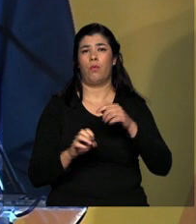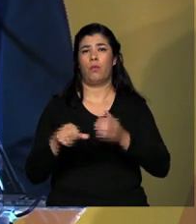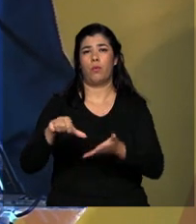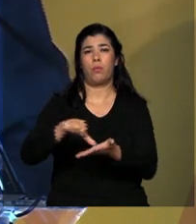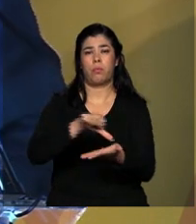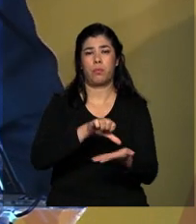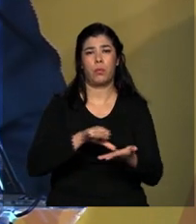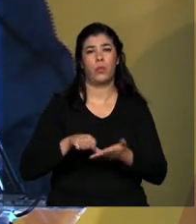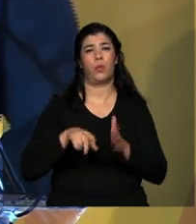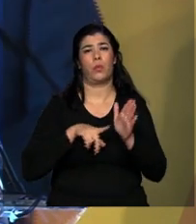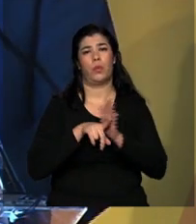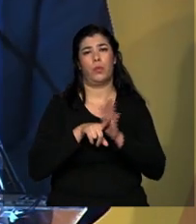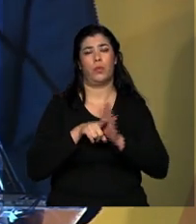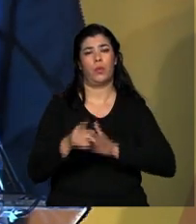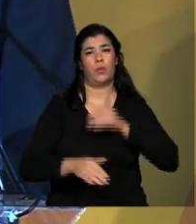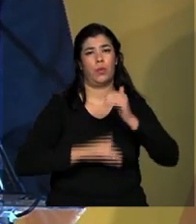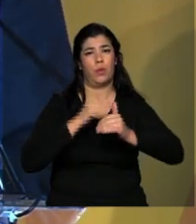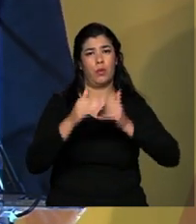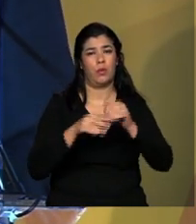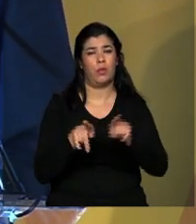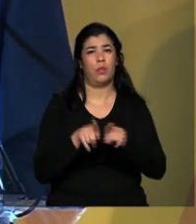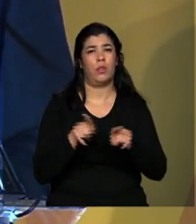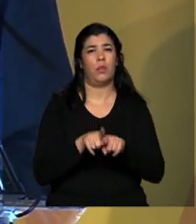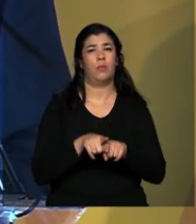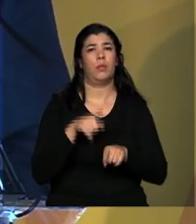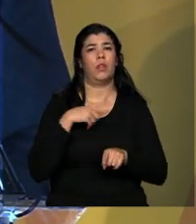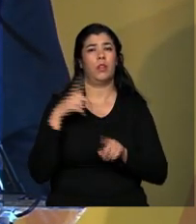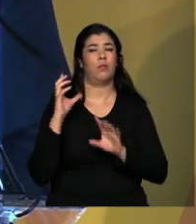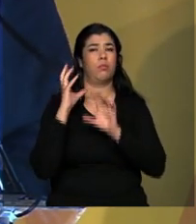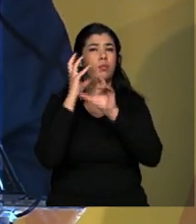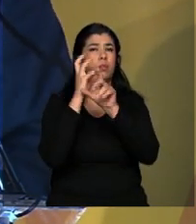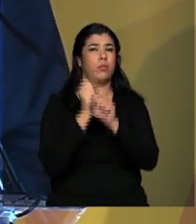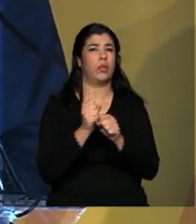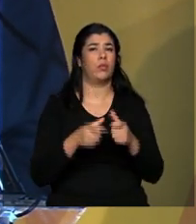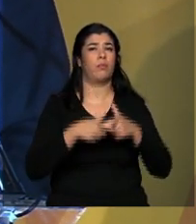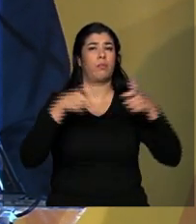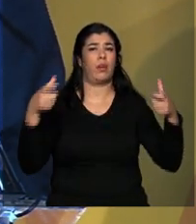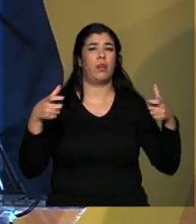com investimentos de médio e grande porte.